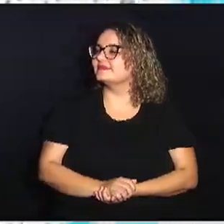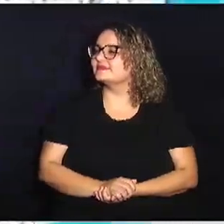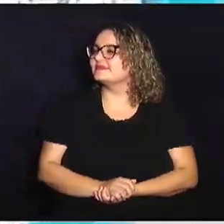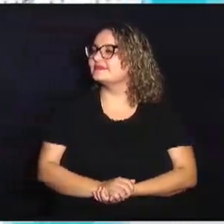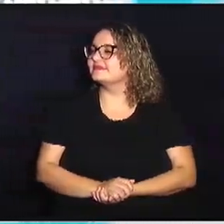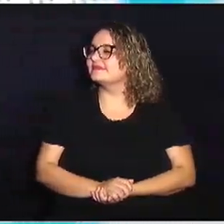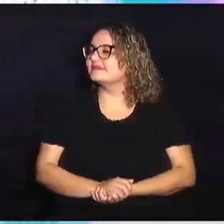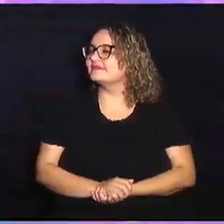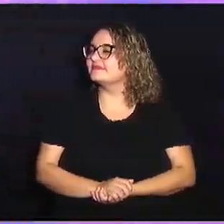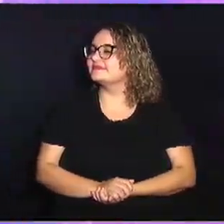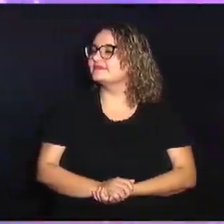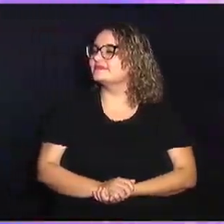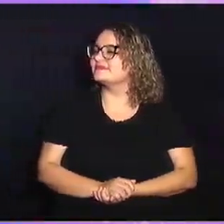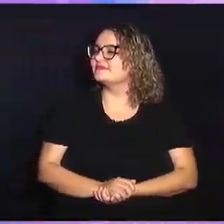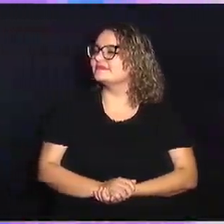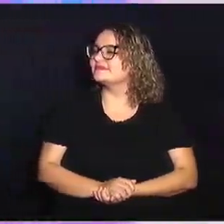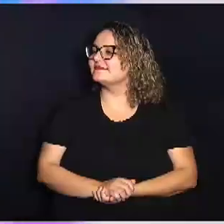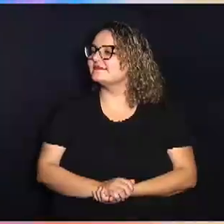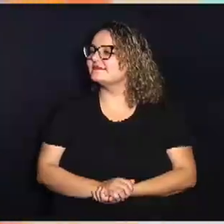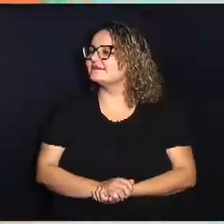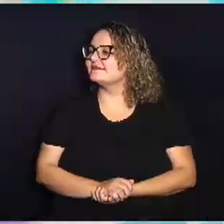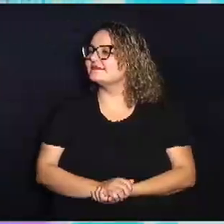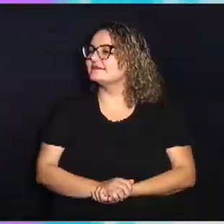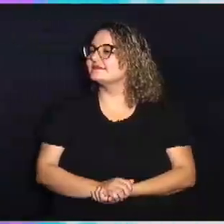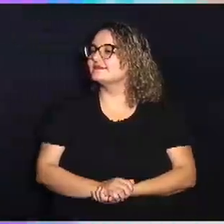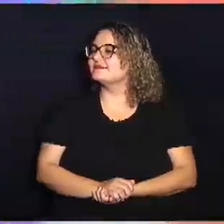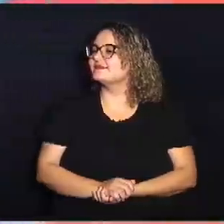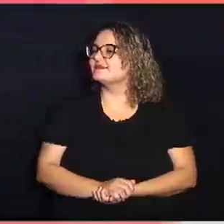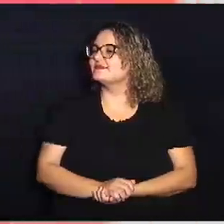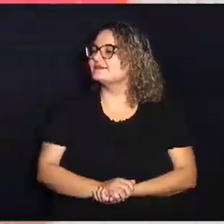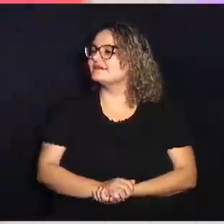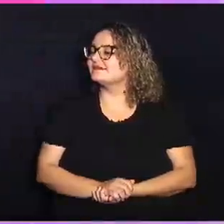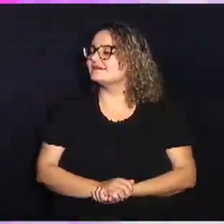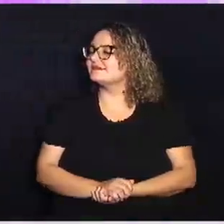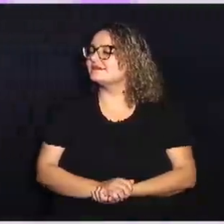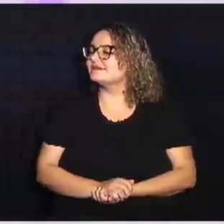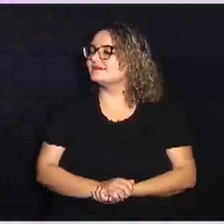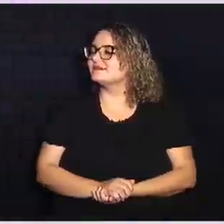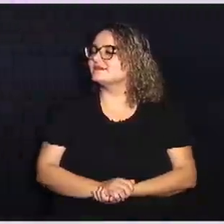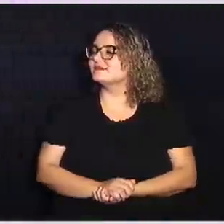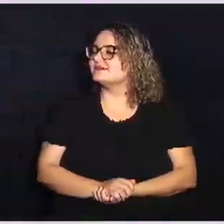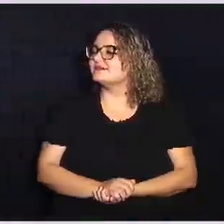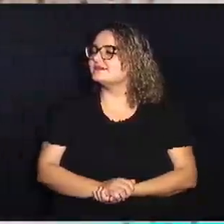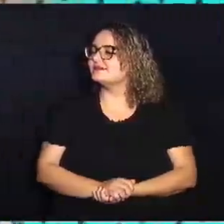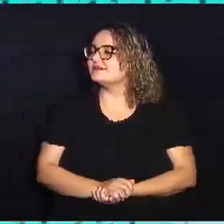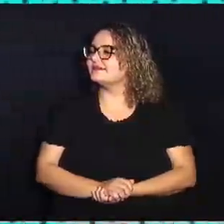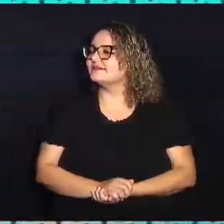o próximo